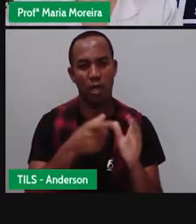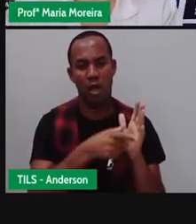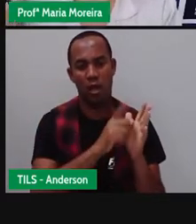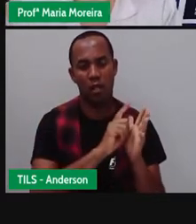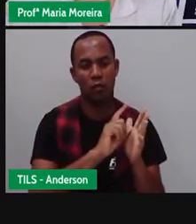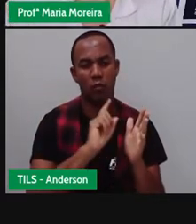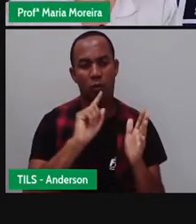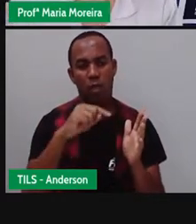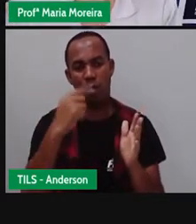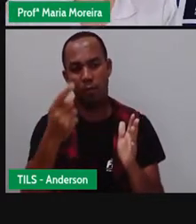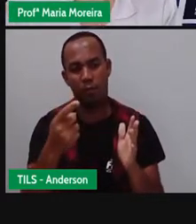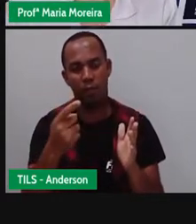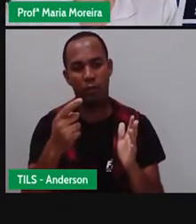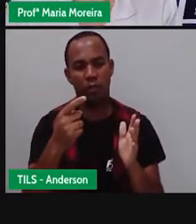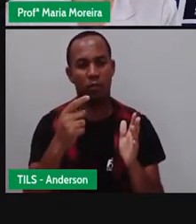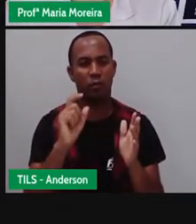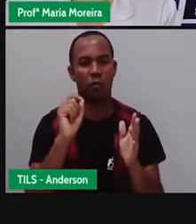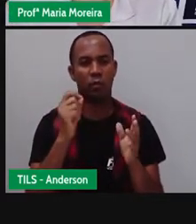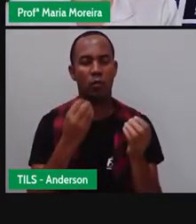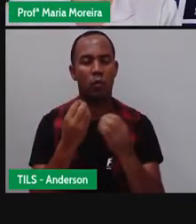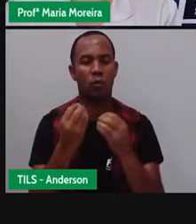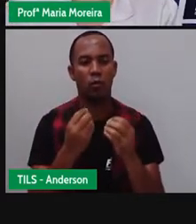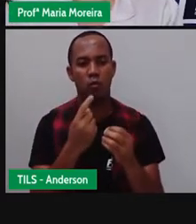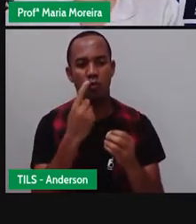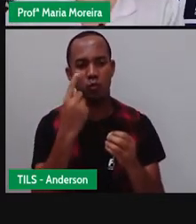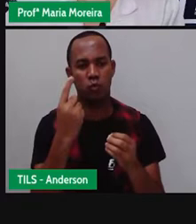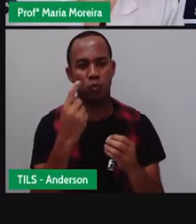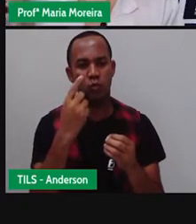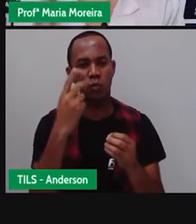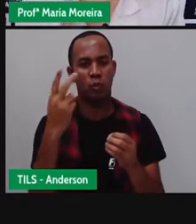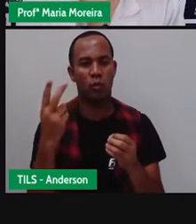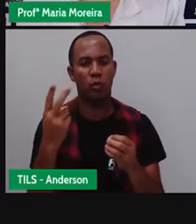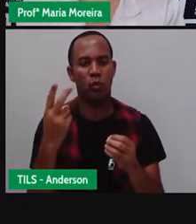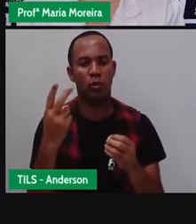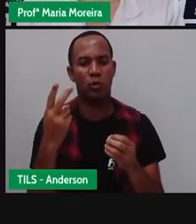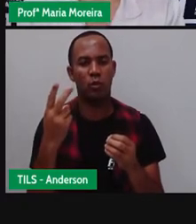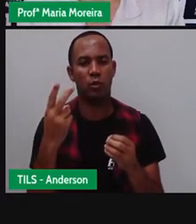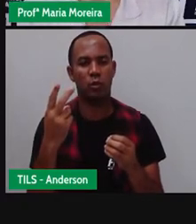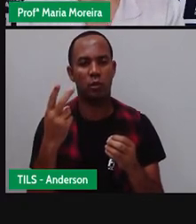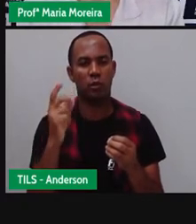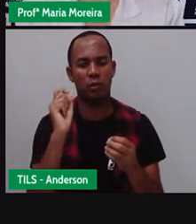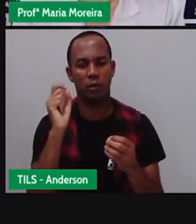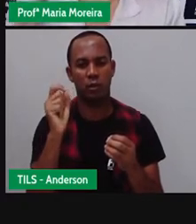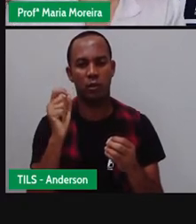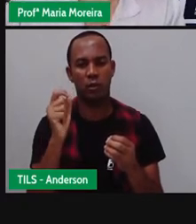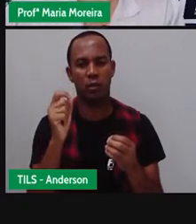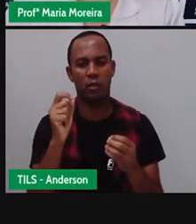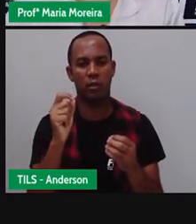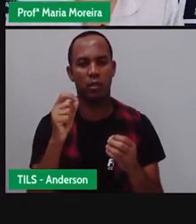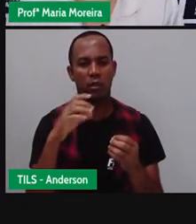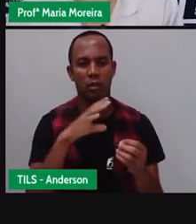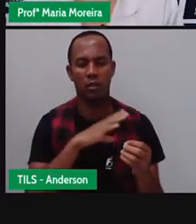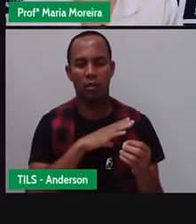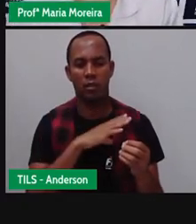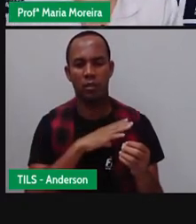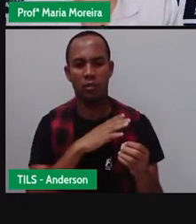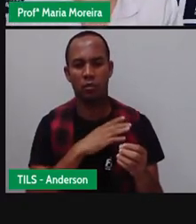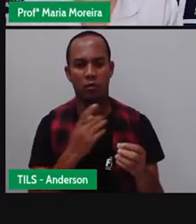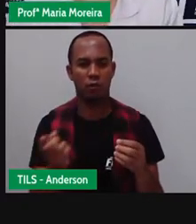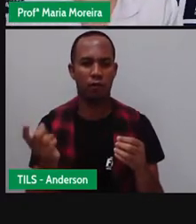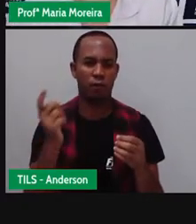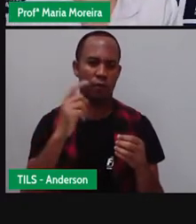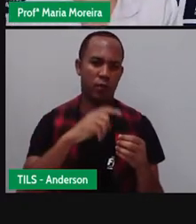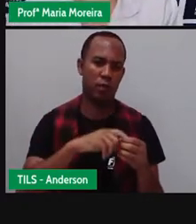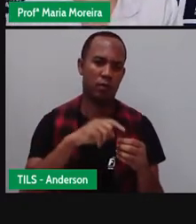começou a se contar. Um ano, dois anos, até hoje. Então, de quando Cristo veio à Terra, até hoje, 2021